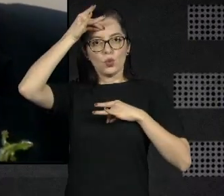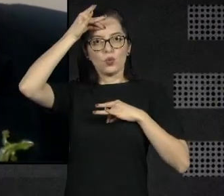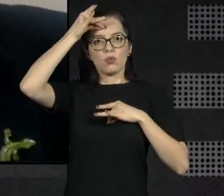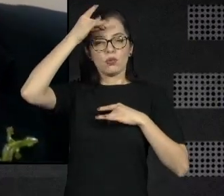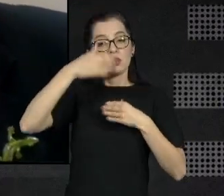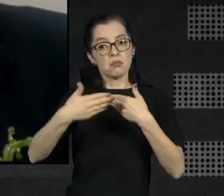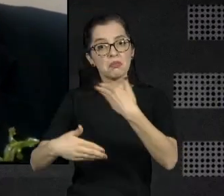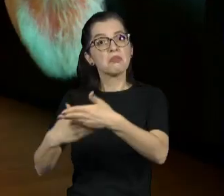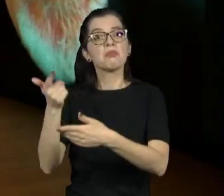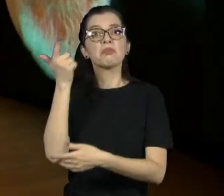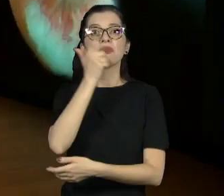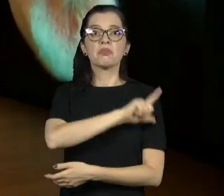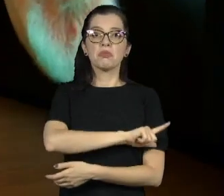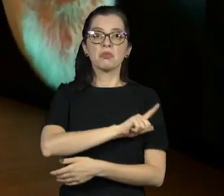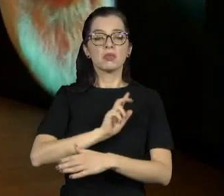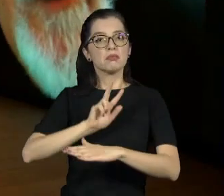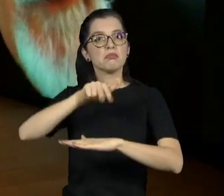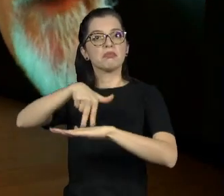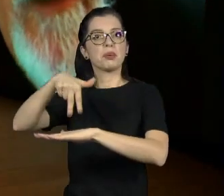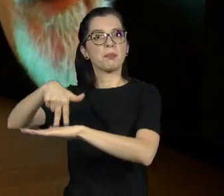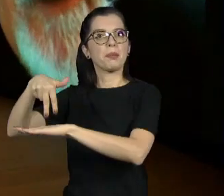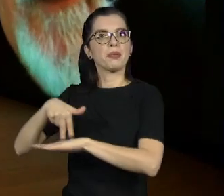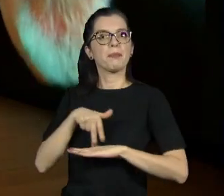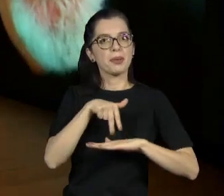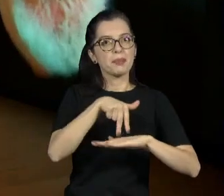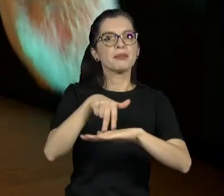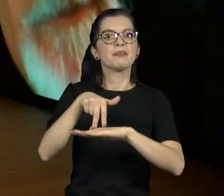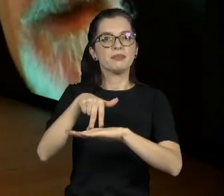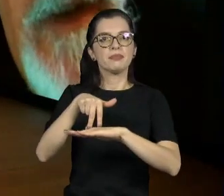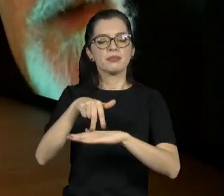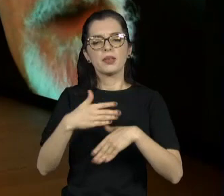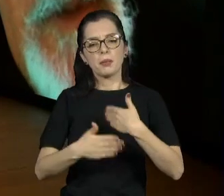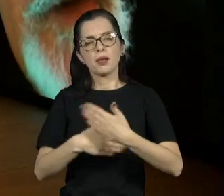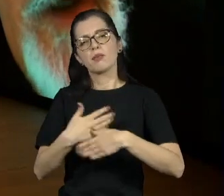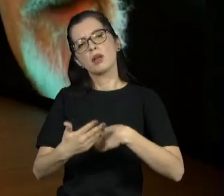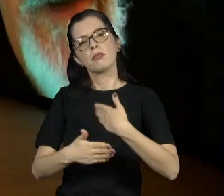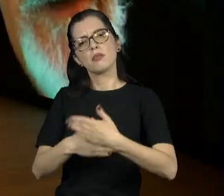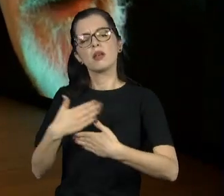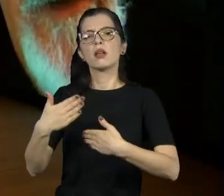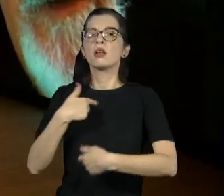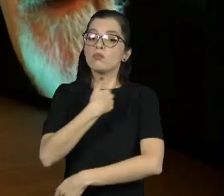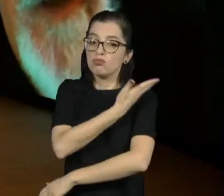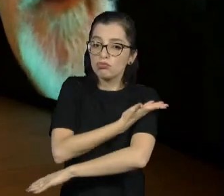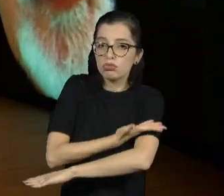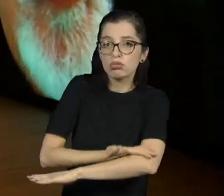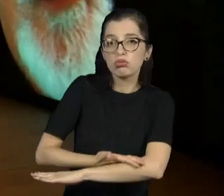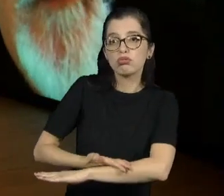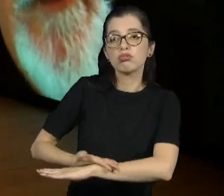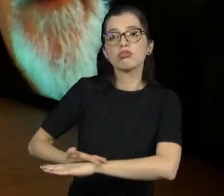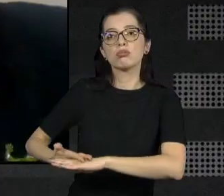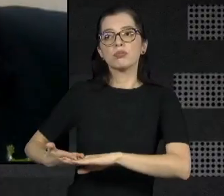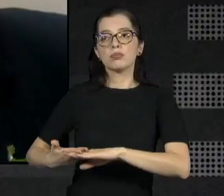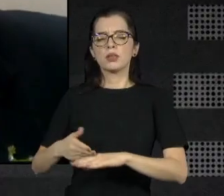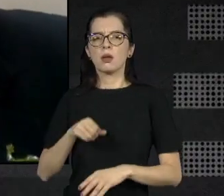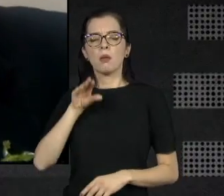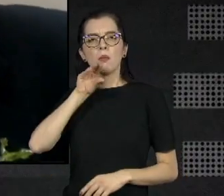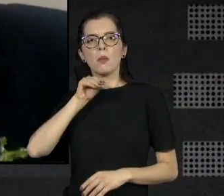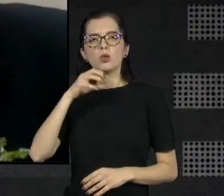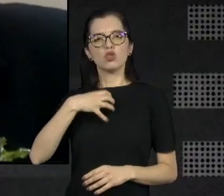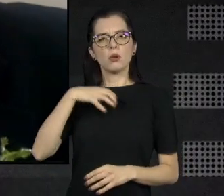públicos, você vai indo, às vezes no último dia que a peça vai ser de cartaz, você ainda está aprendendo com aquele personagem. Eu não fiz tudo, eu tinha que fazer.